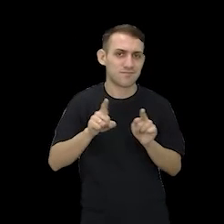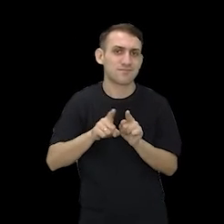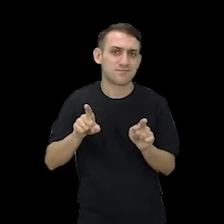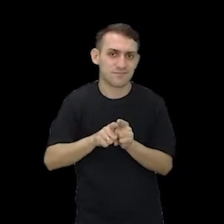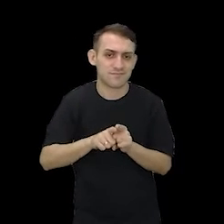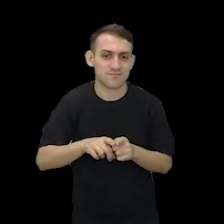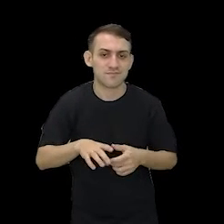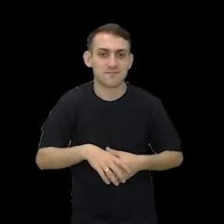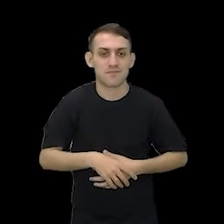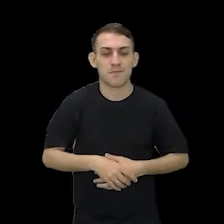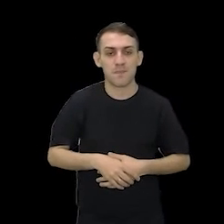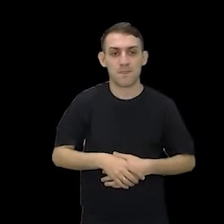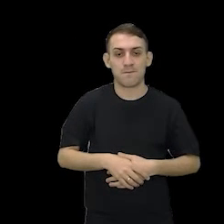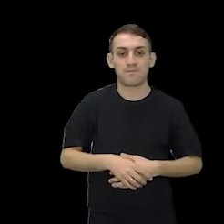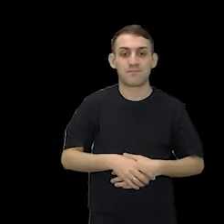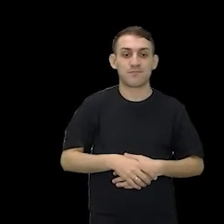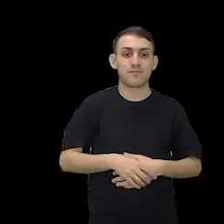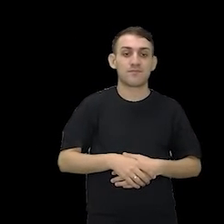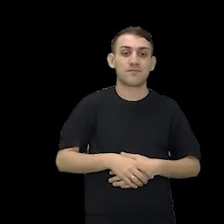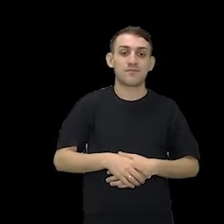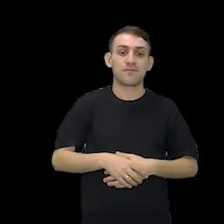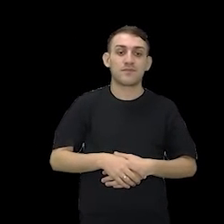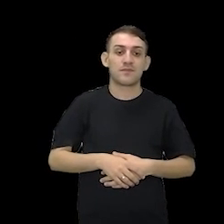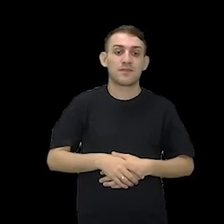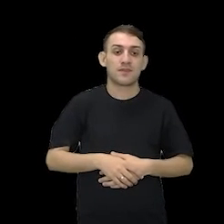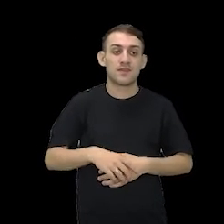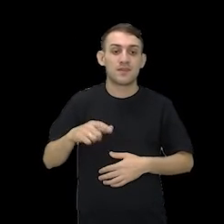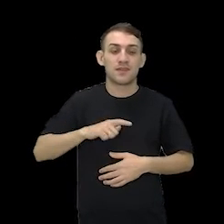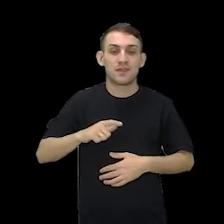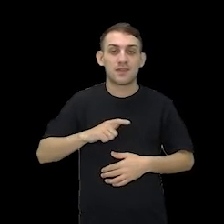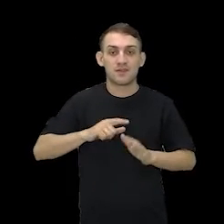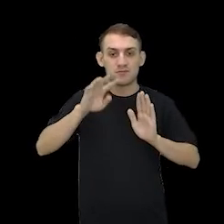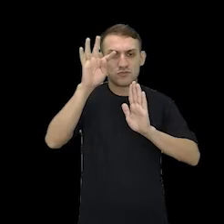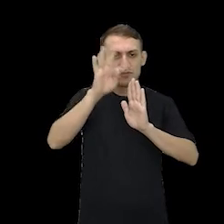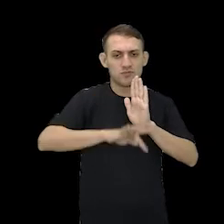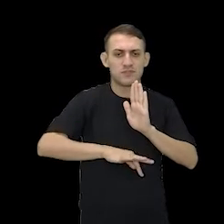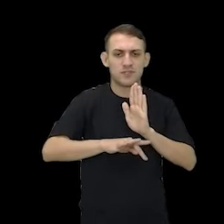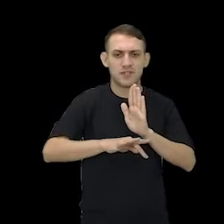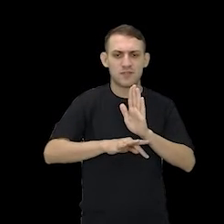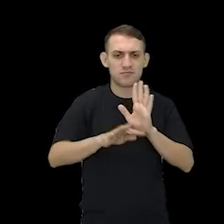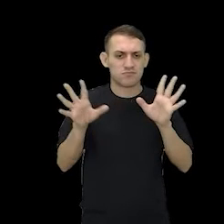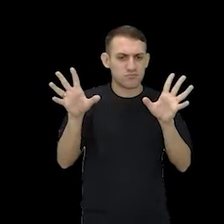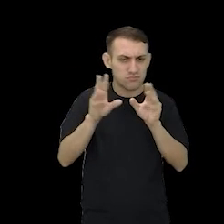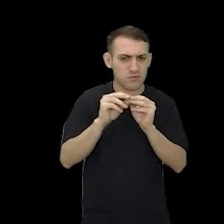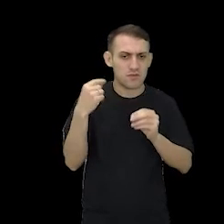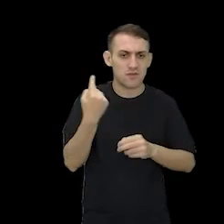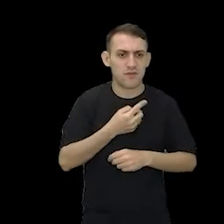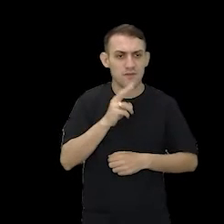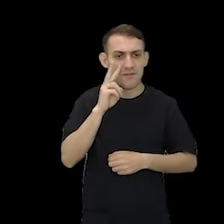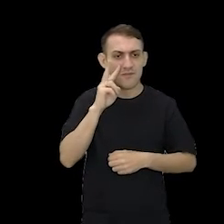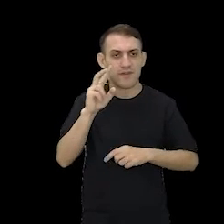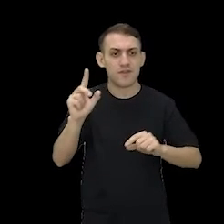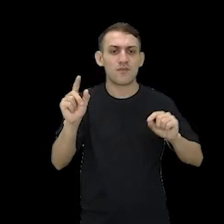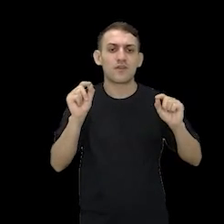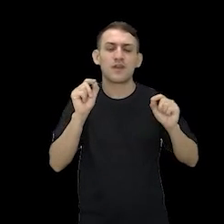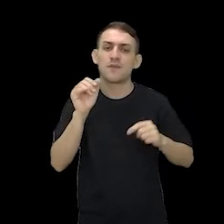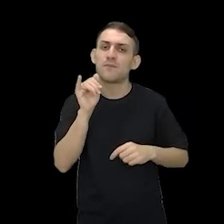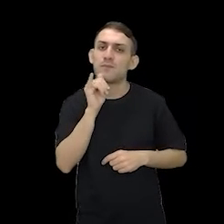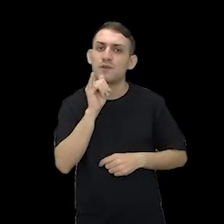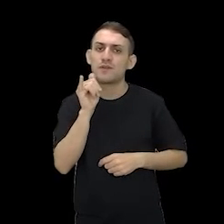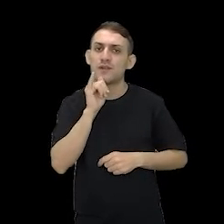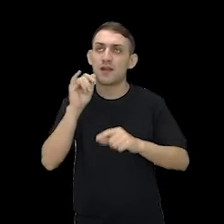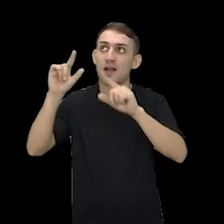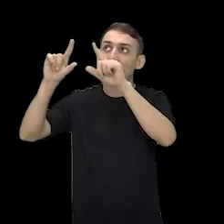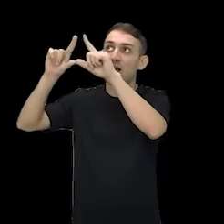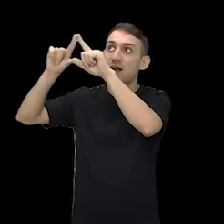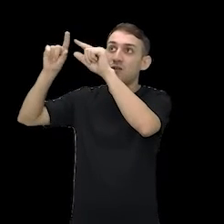bom. Tá bom? Aí, professora Juliana, eu coloquei um texto bem pititico aí para a gente ver, ó, que a